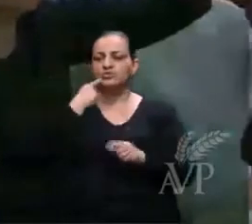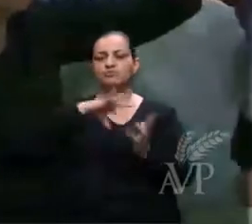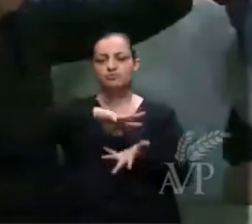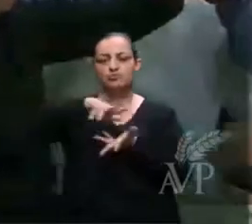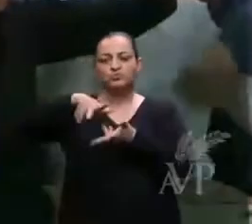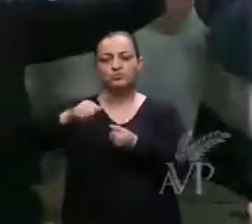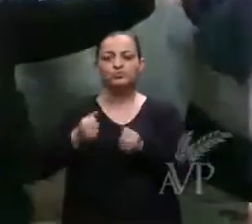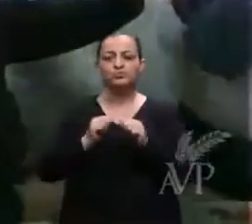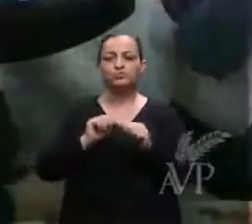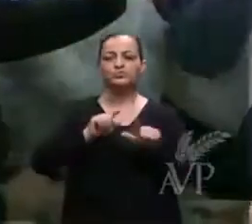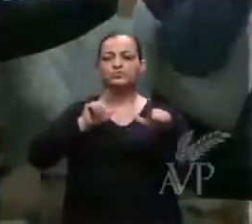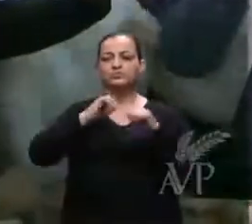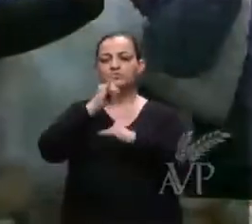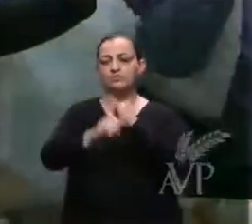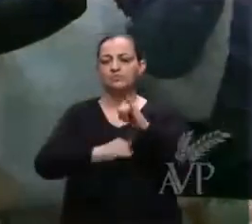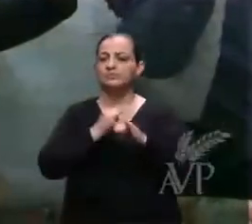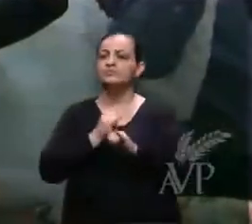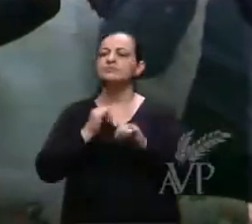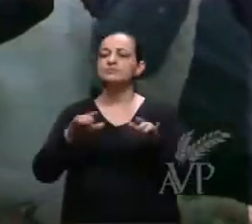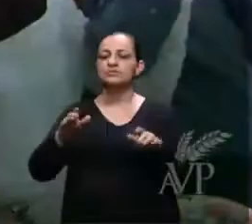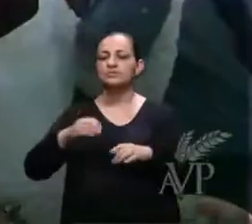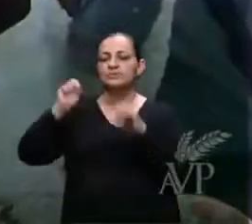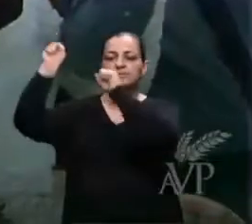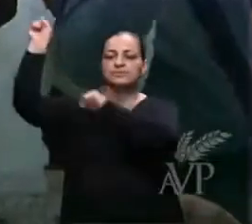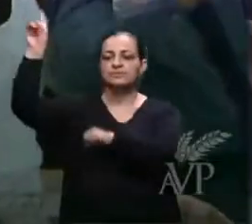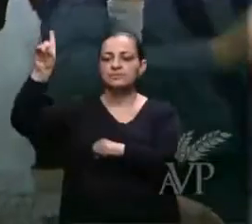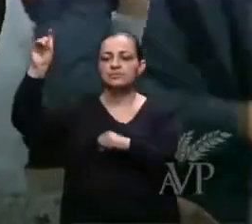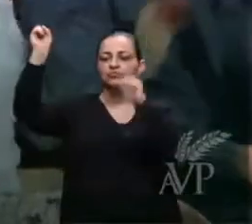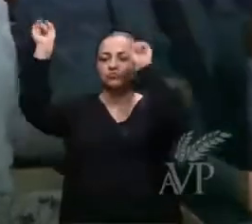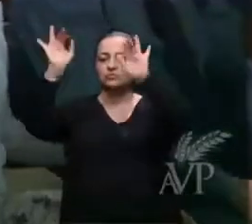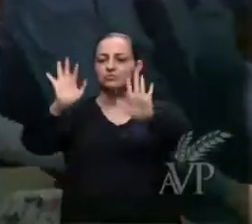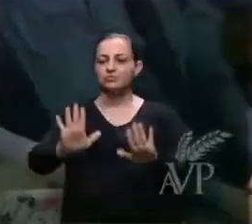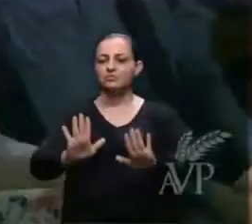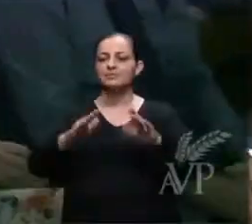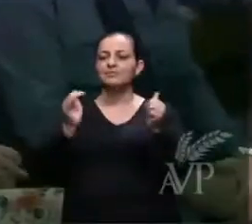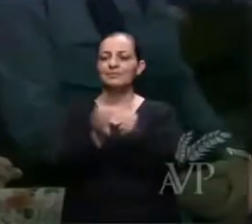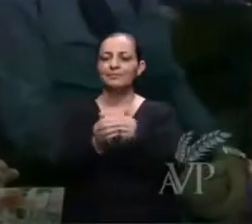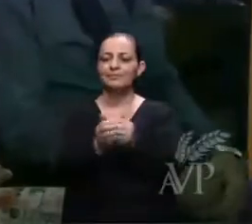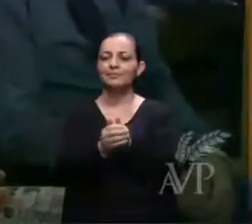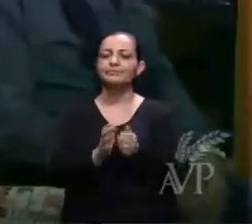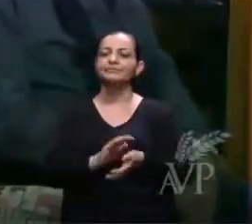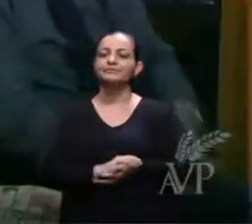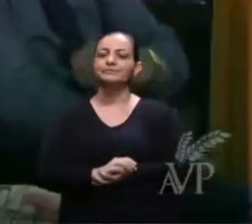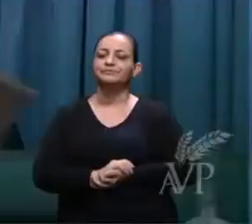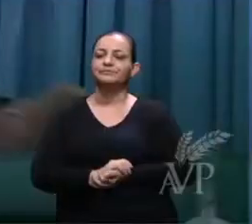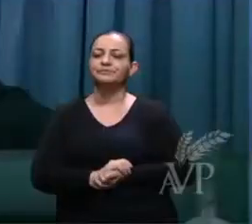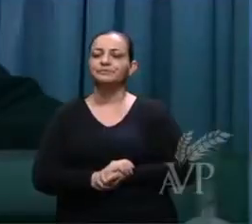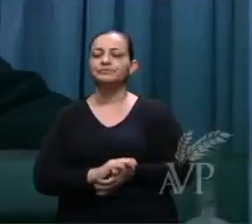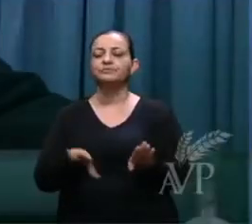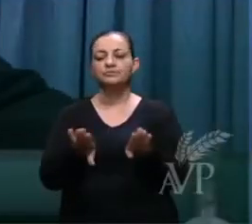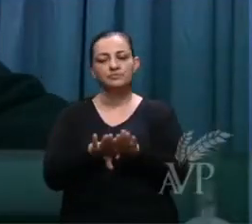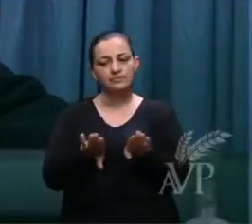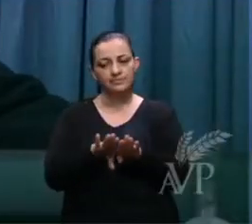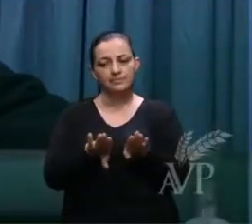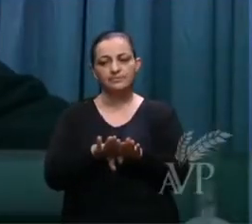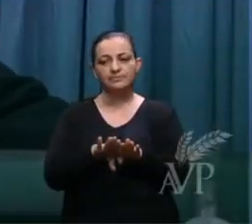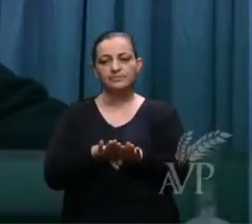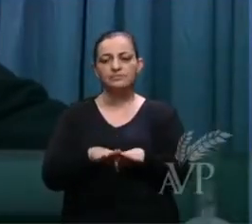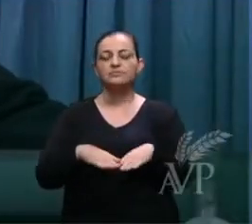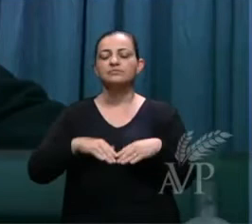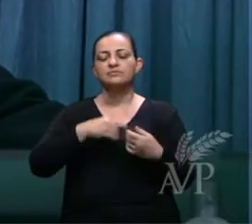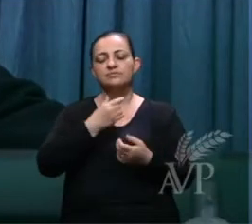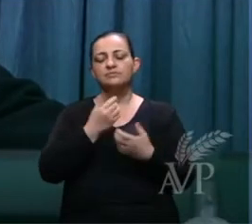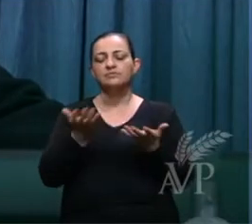nos acompanham pelos sinais. Deus os abençoe. Amém? Amém. Também ainda